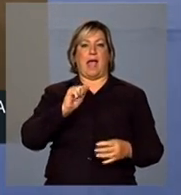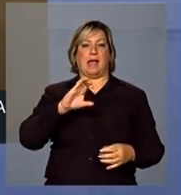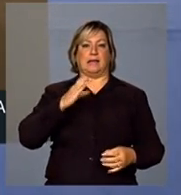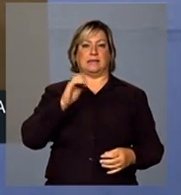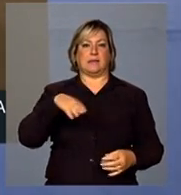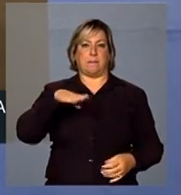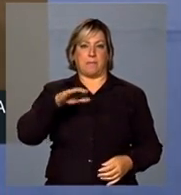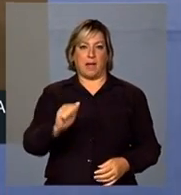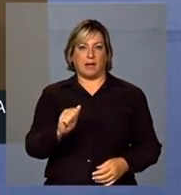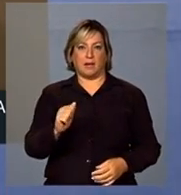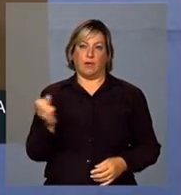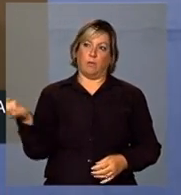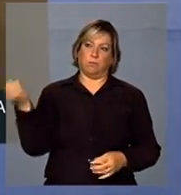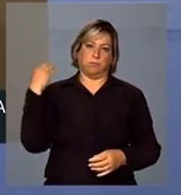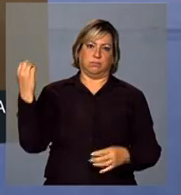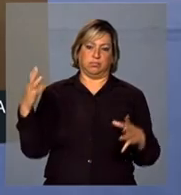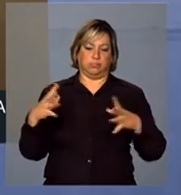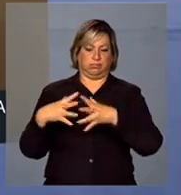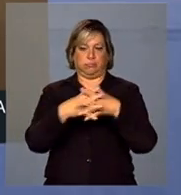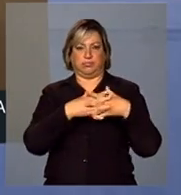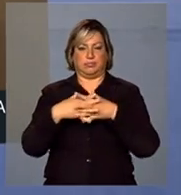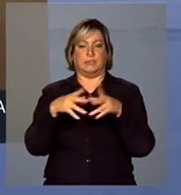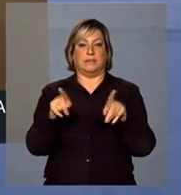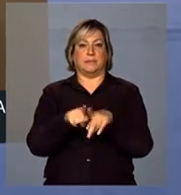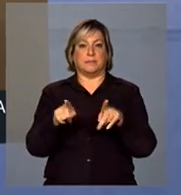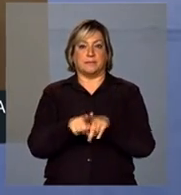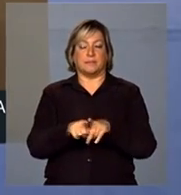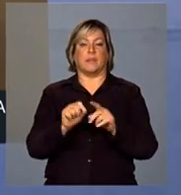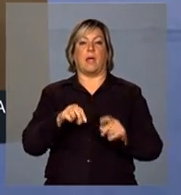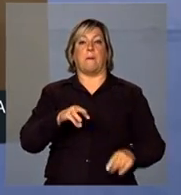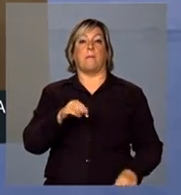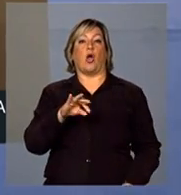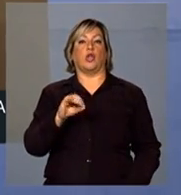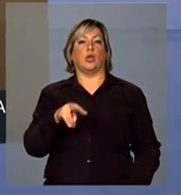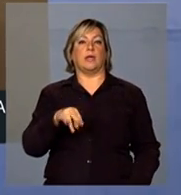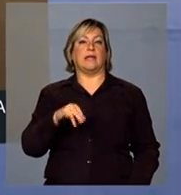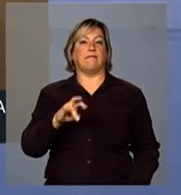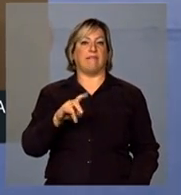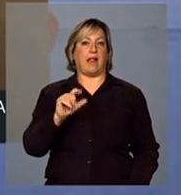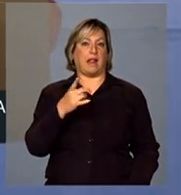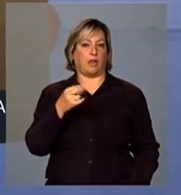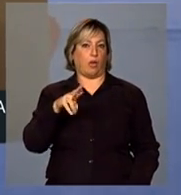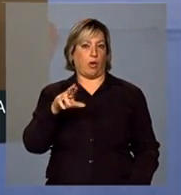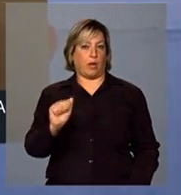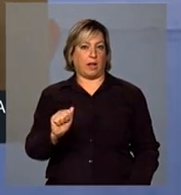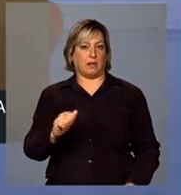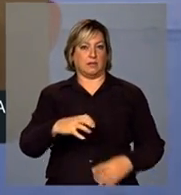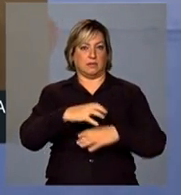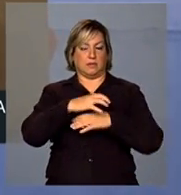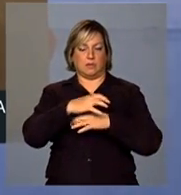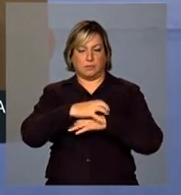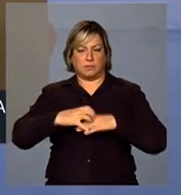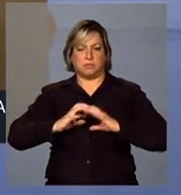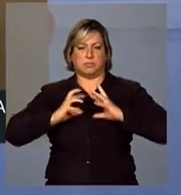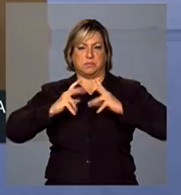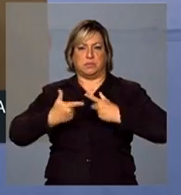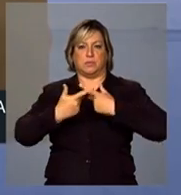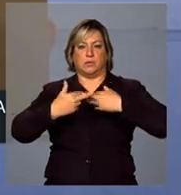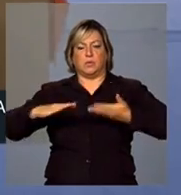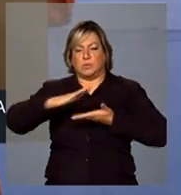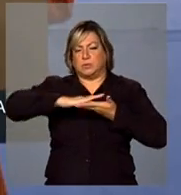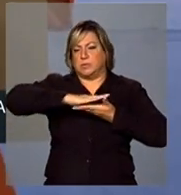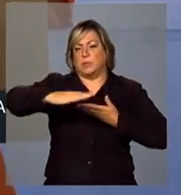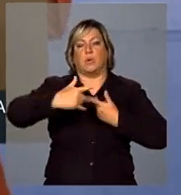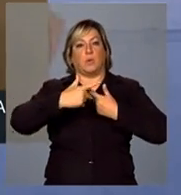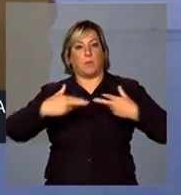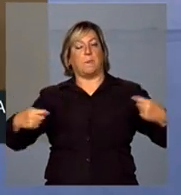um marreto-escavadeiro e uma moto-niveladora. Todos, todos os municípios menores